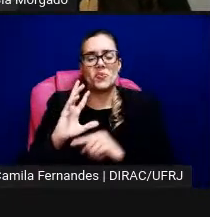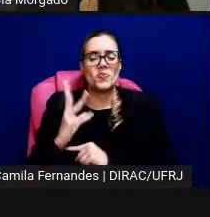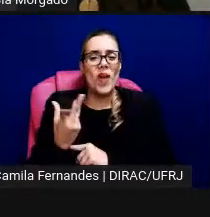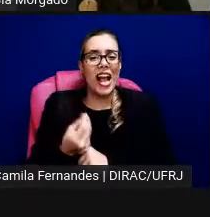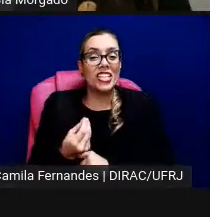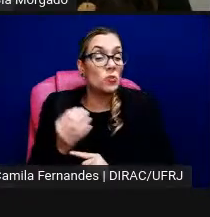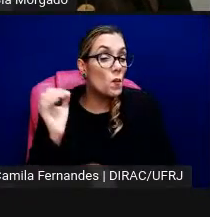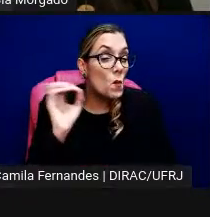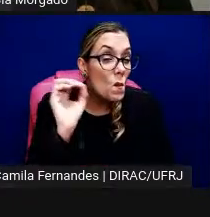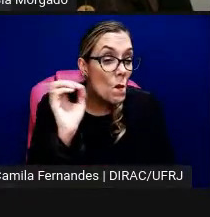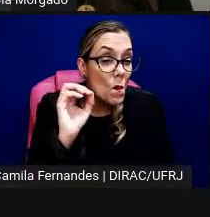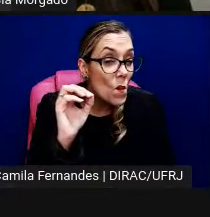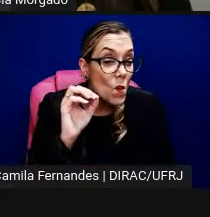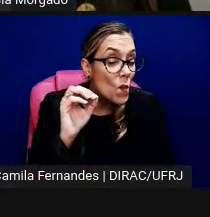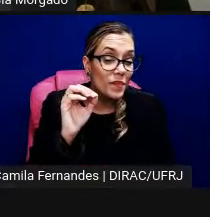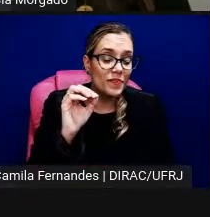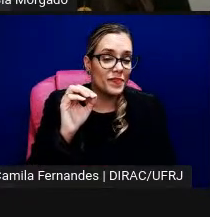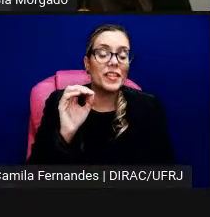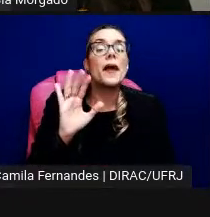Aí ela fala que